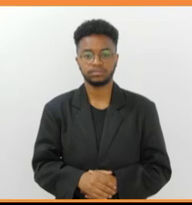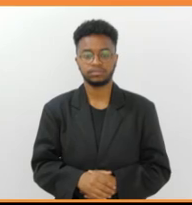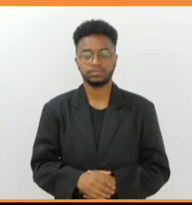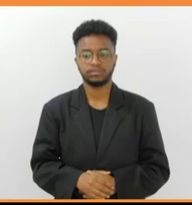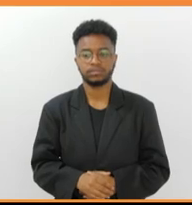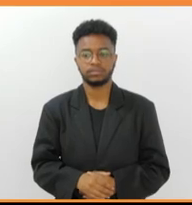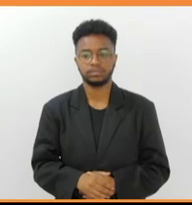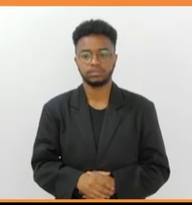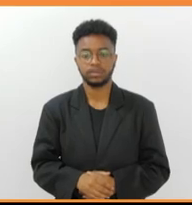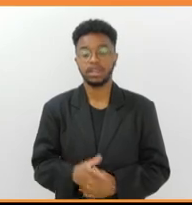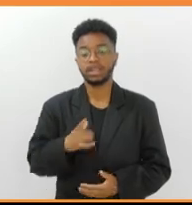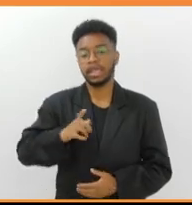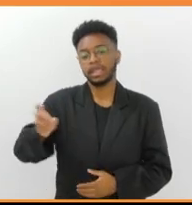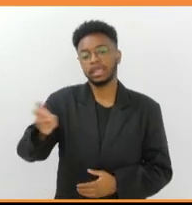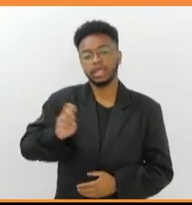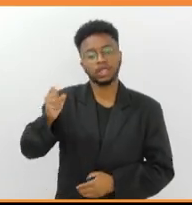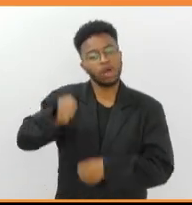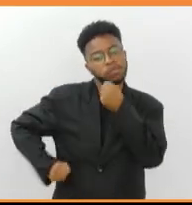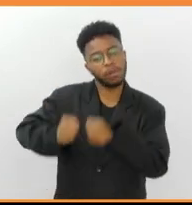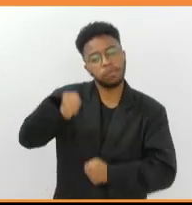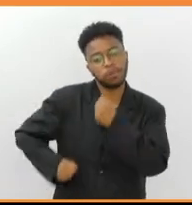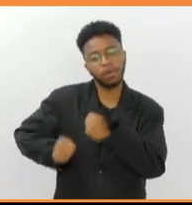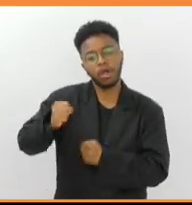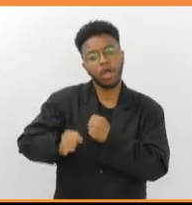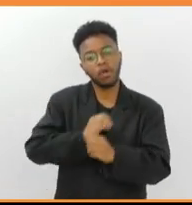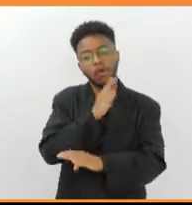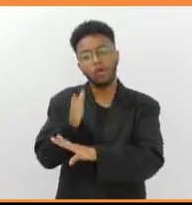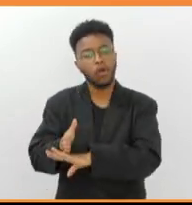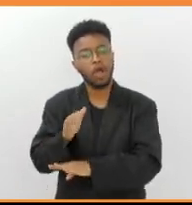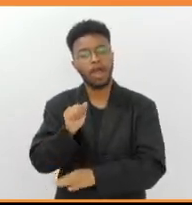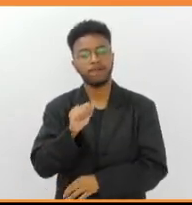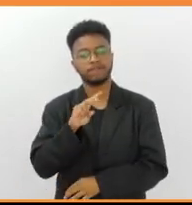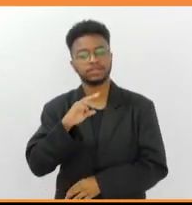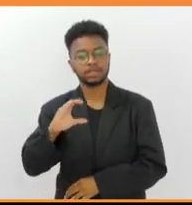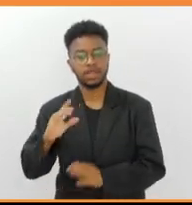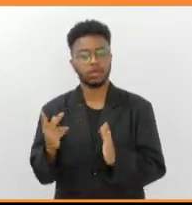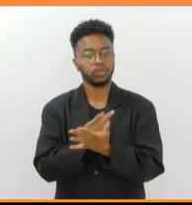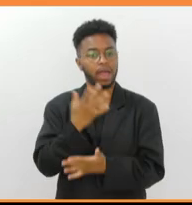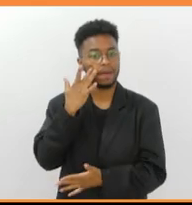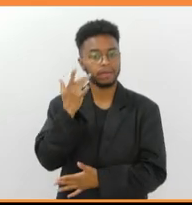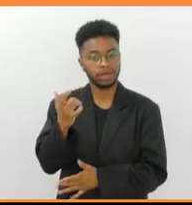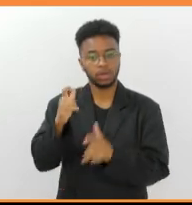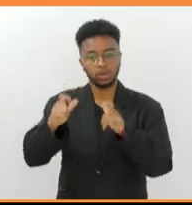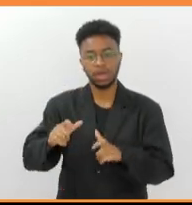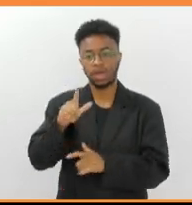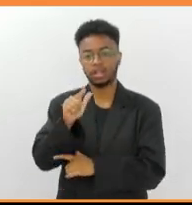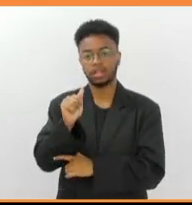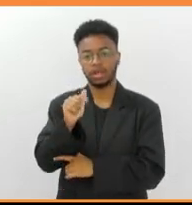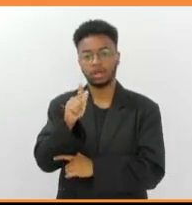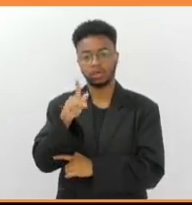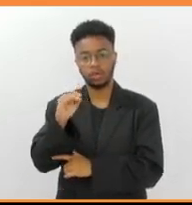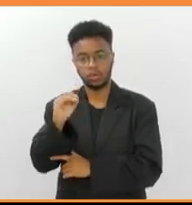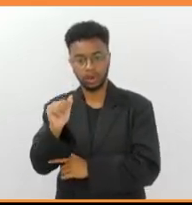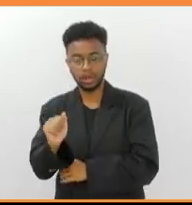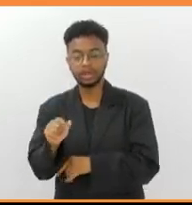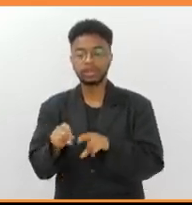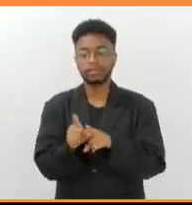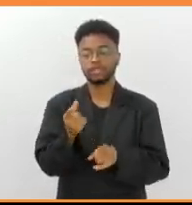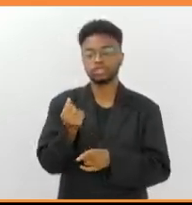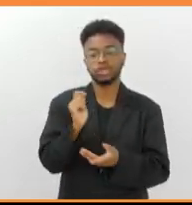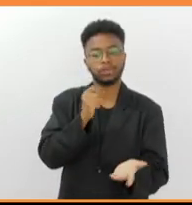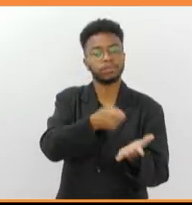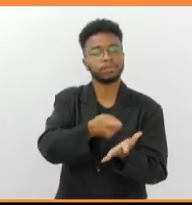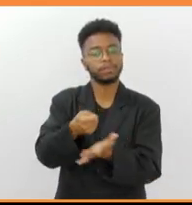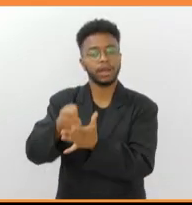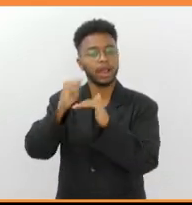A quinta edição da Corrida de Combate ao AVC será amanhã na Lagoa e terá renda revertida para campanhas de